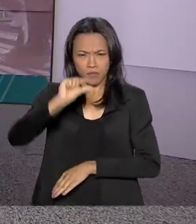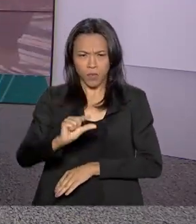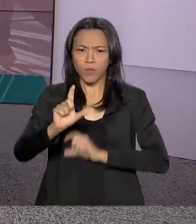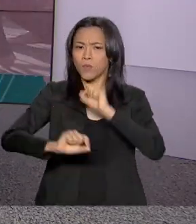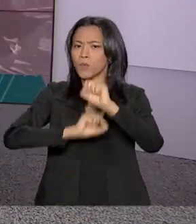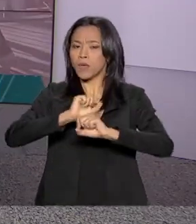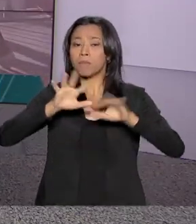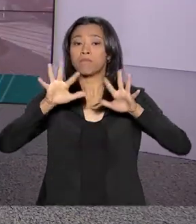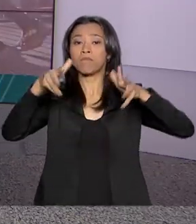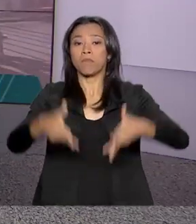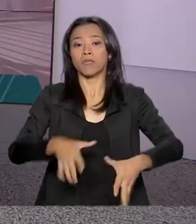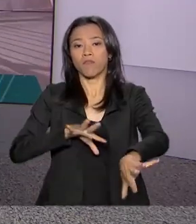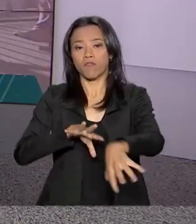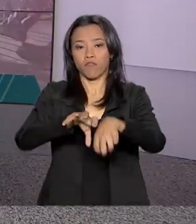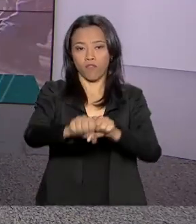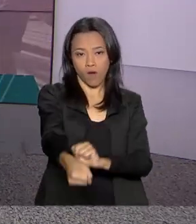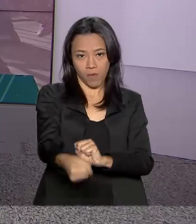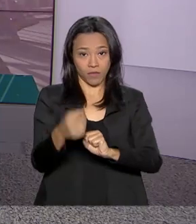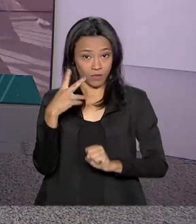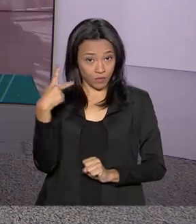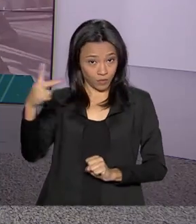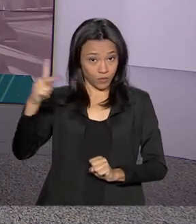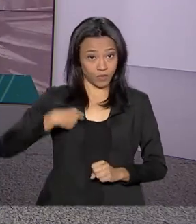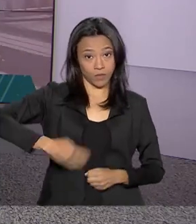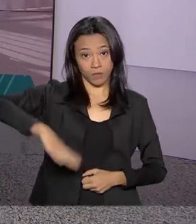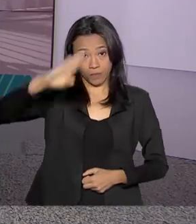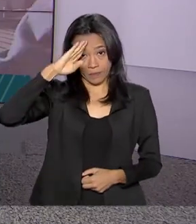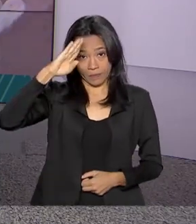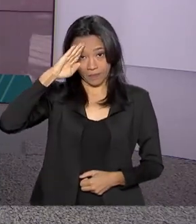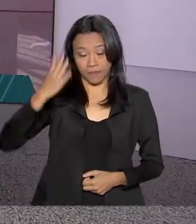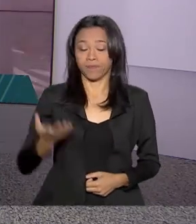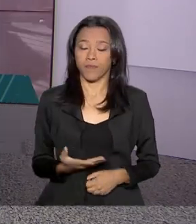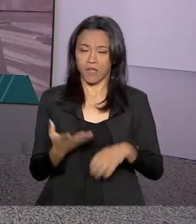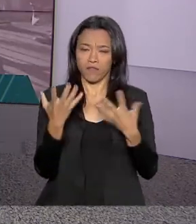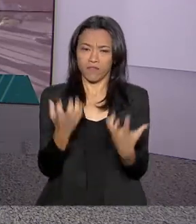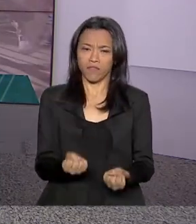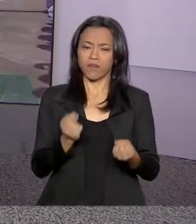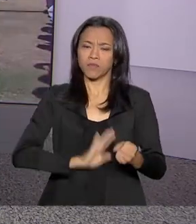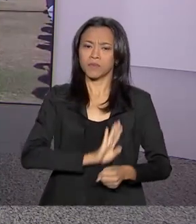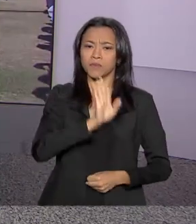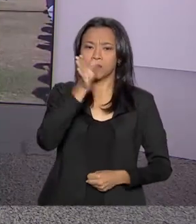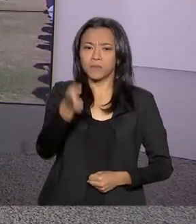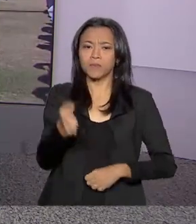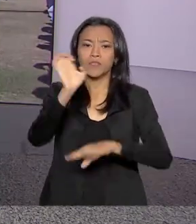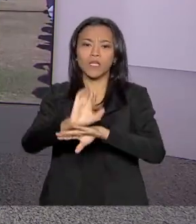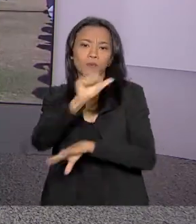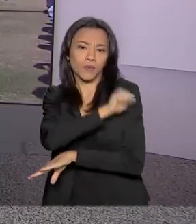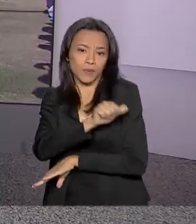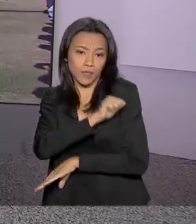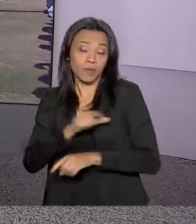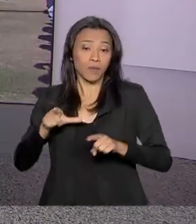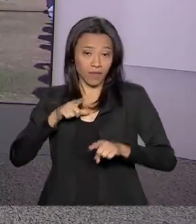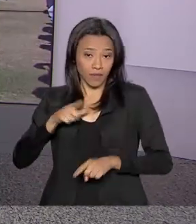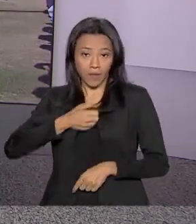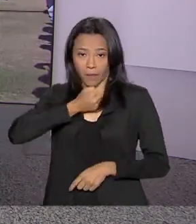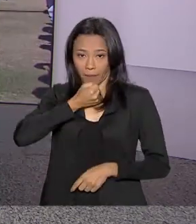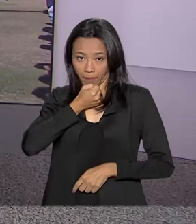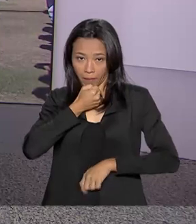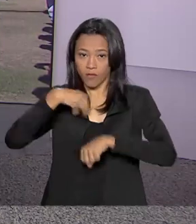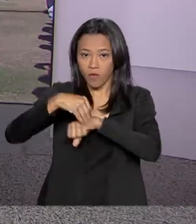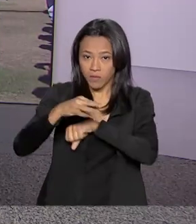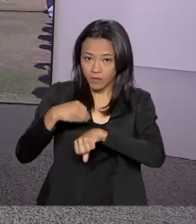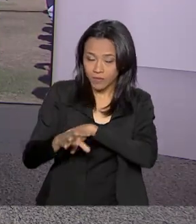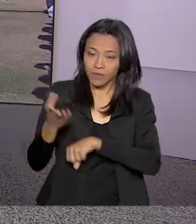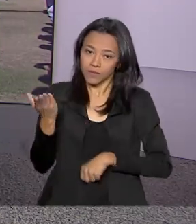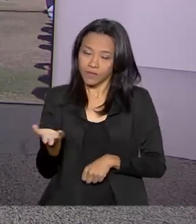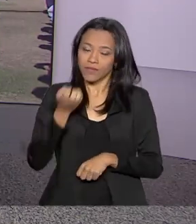formatura do curso especial de habilitação para promoção a sargento. Vamos então até o Rio de Janeiro, porque o Maurício de Almeida tem as informações ao vivo para a gente.